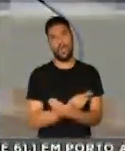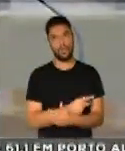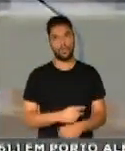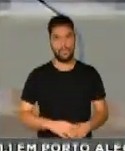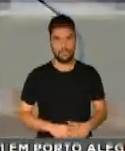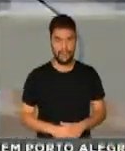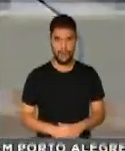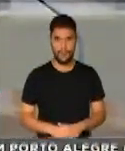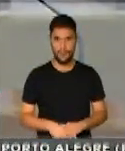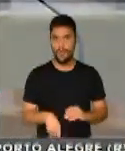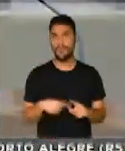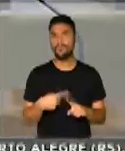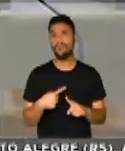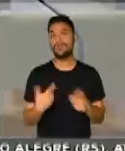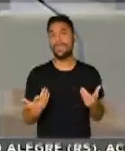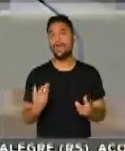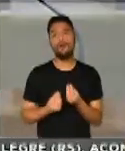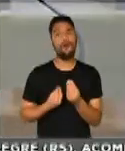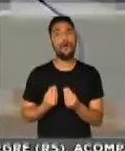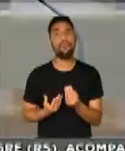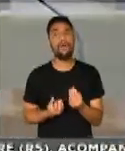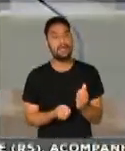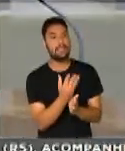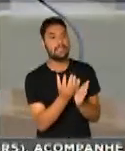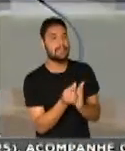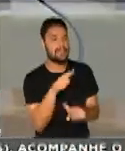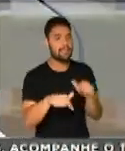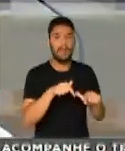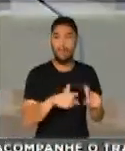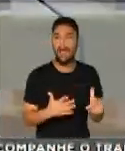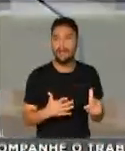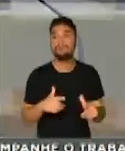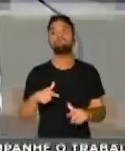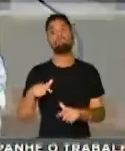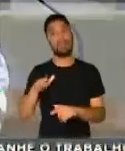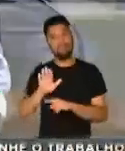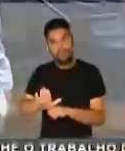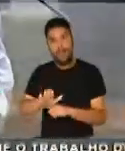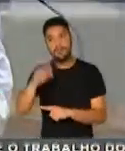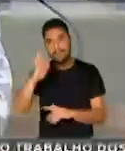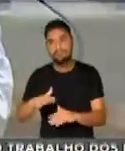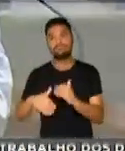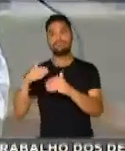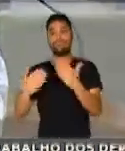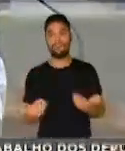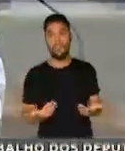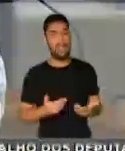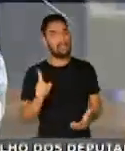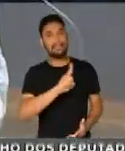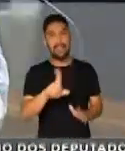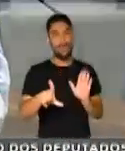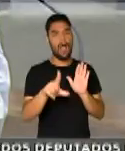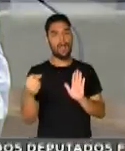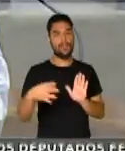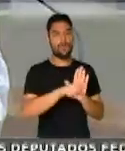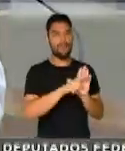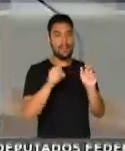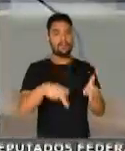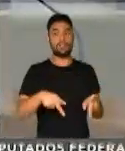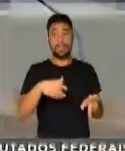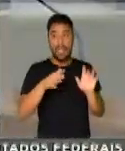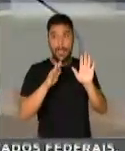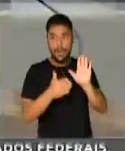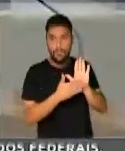demonstrado porque é com desenvolvimento que se cria emprego no Brasil. Não a reforma da Previdência nos termos em que se